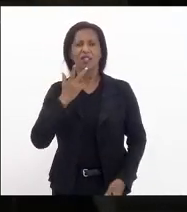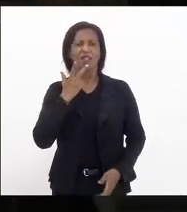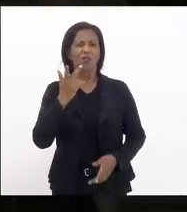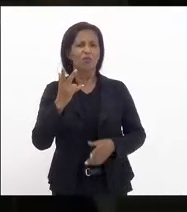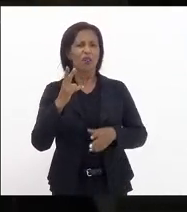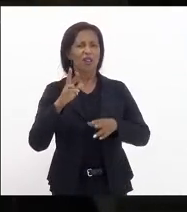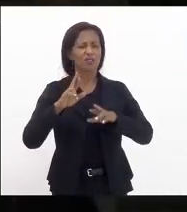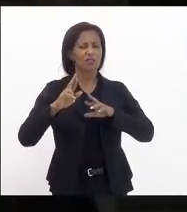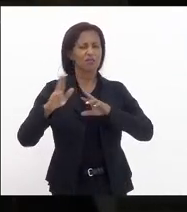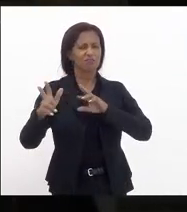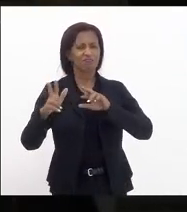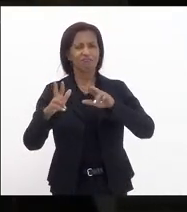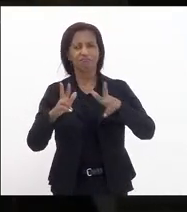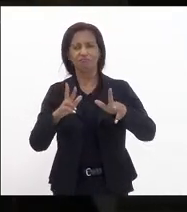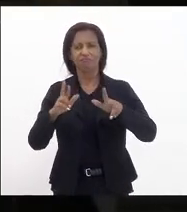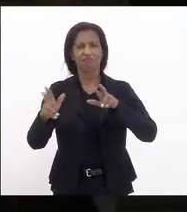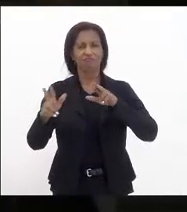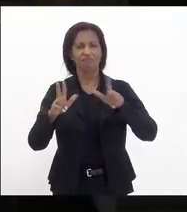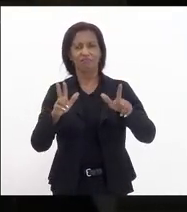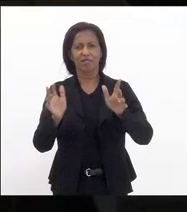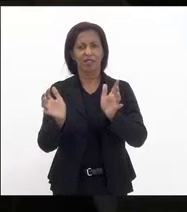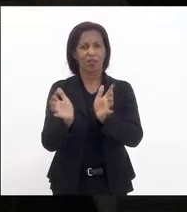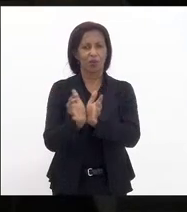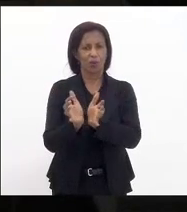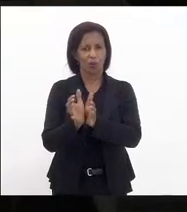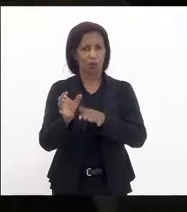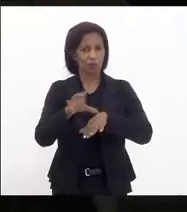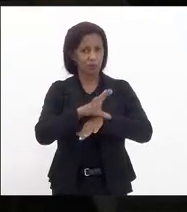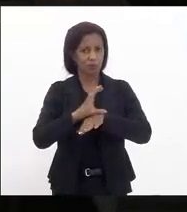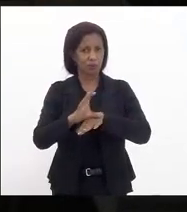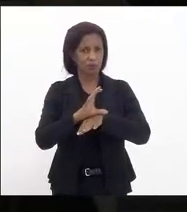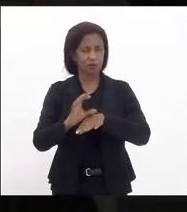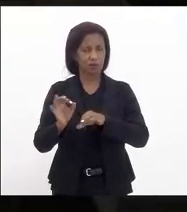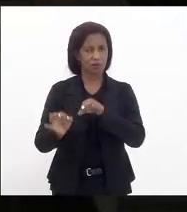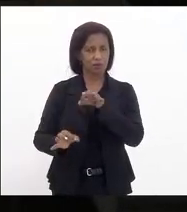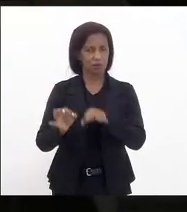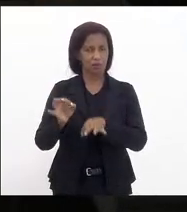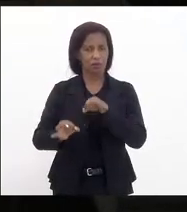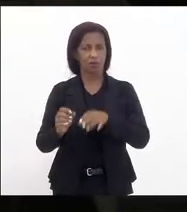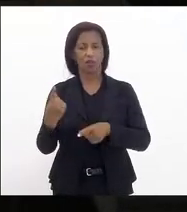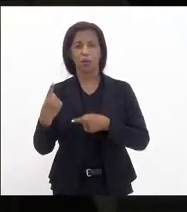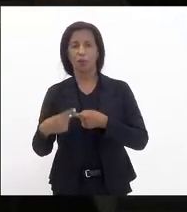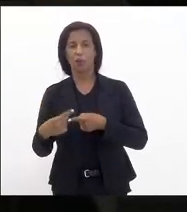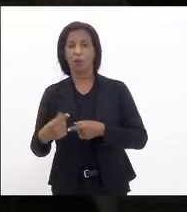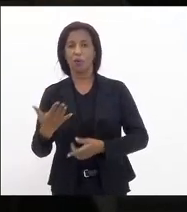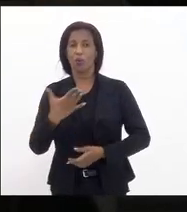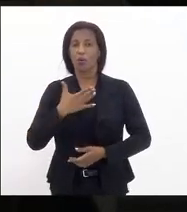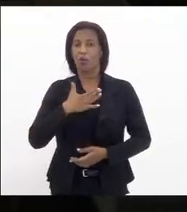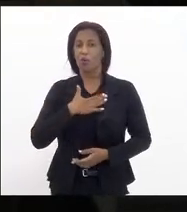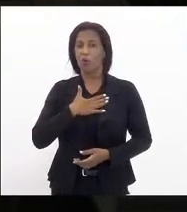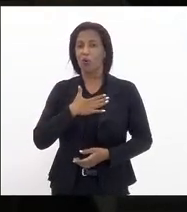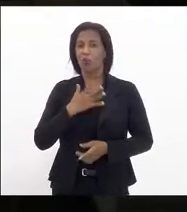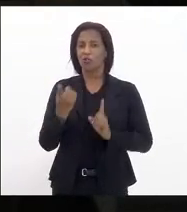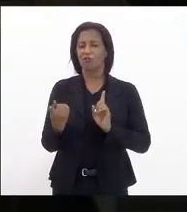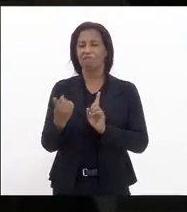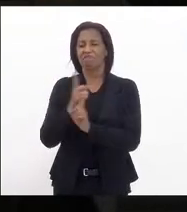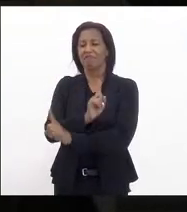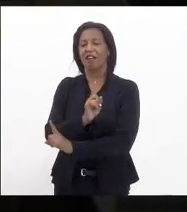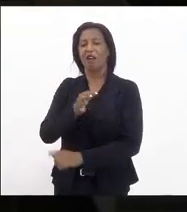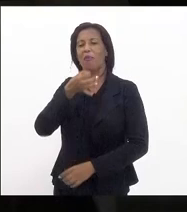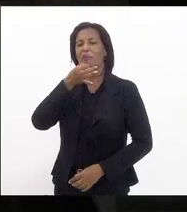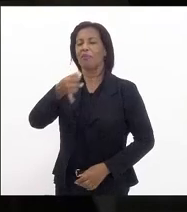divergências na comissão de Constituição e Justiça porque eu gosto apenas de divergir